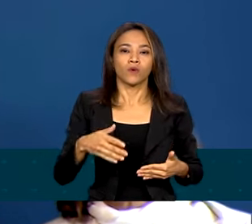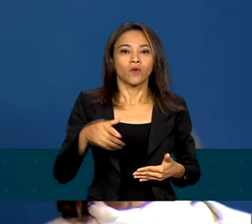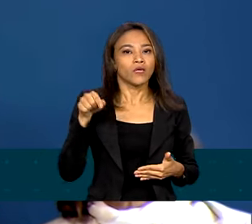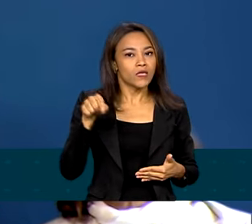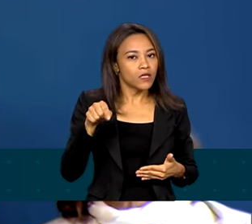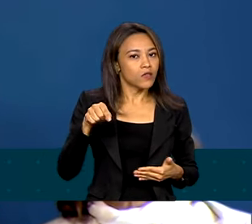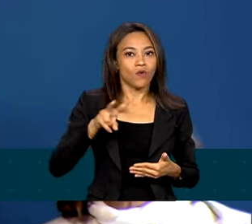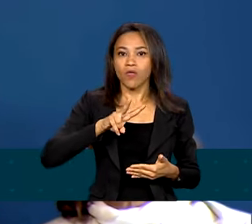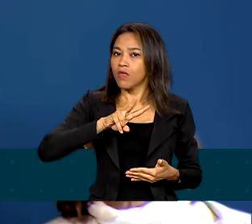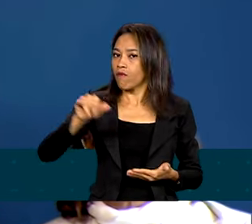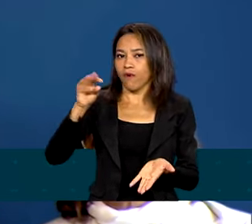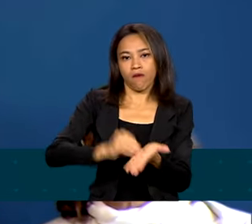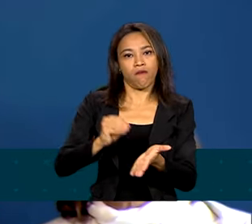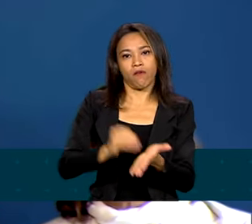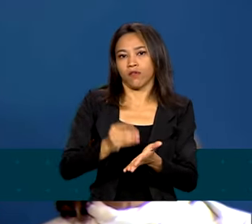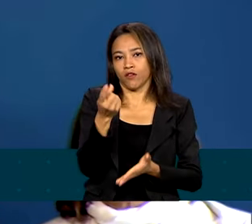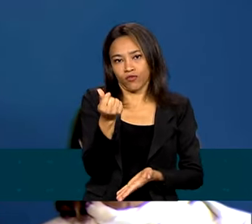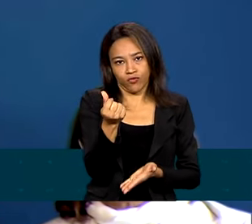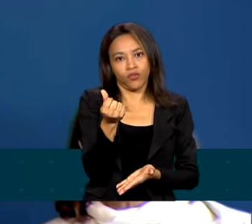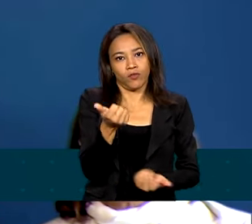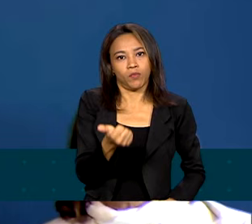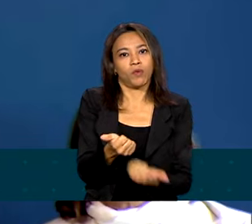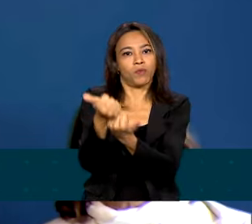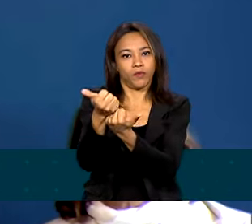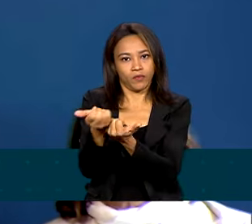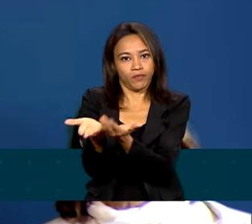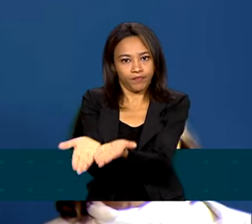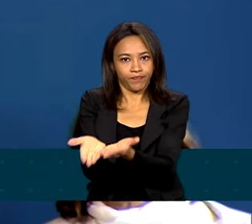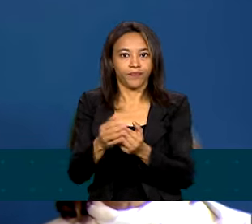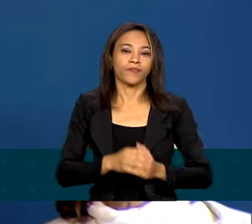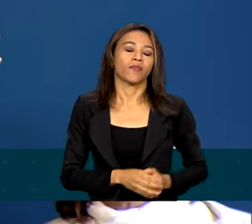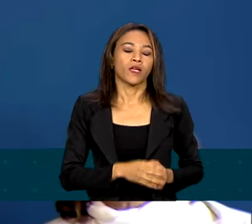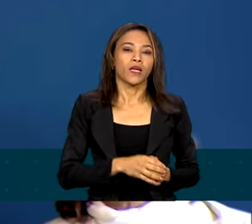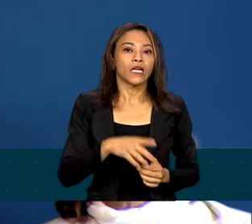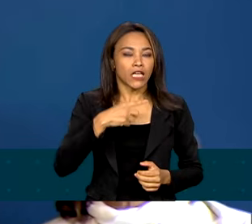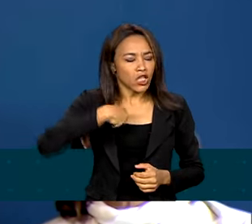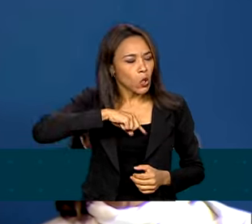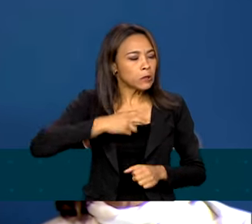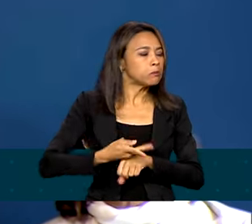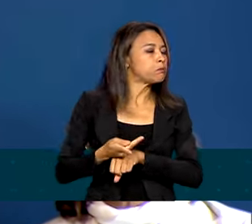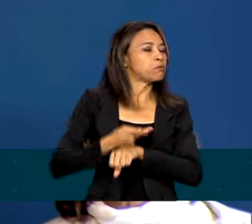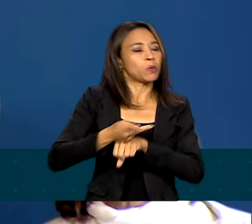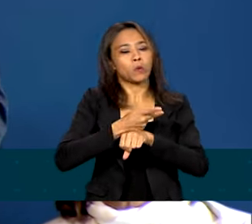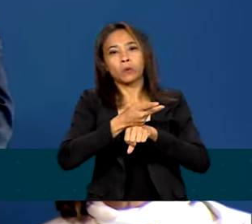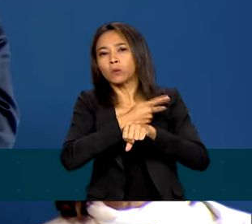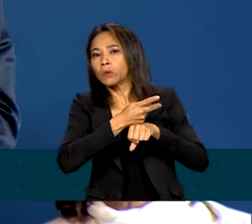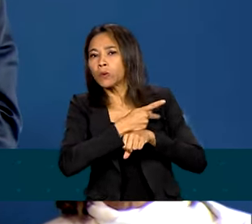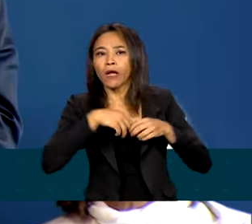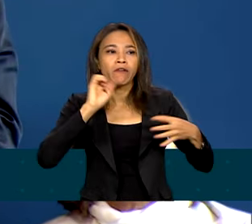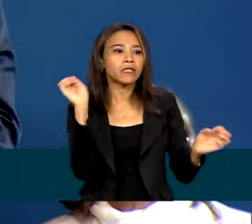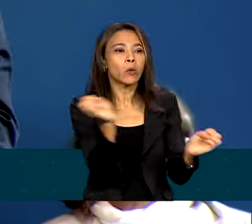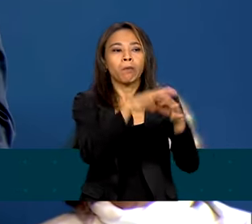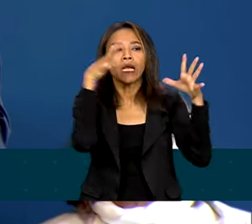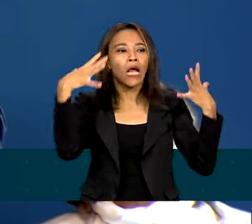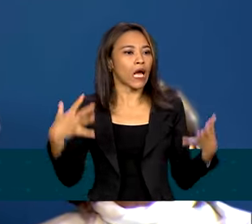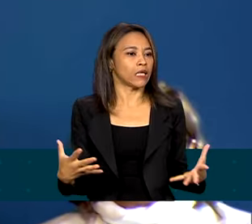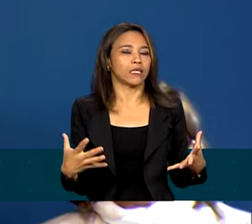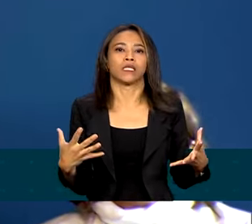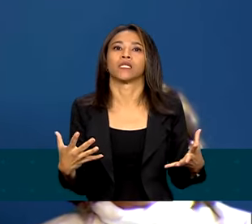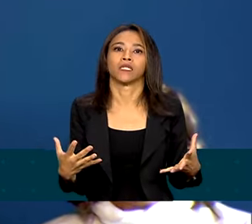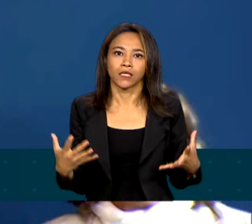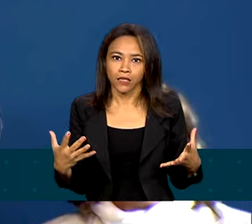não falta dinheiro no Ministério da Justiça e Segurança Pública. Nem que a gente tenha que fazer, biblicamente, o milagre da multiplicação